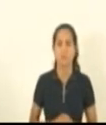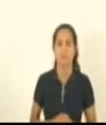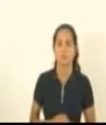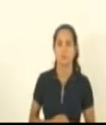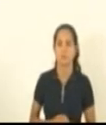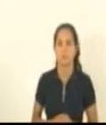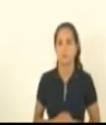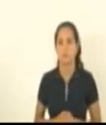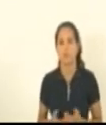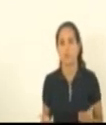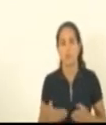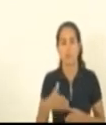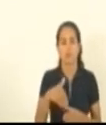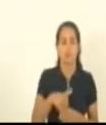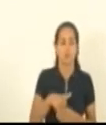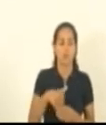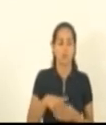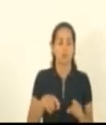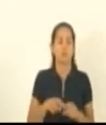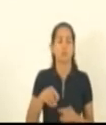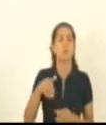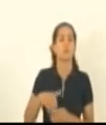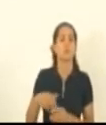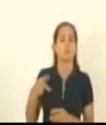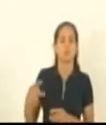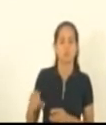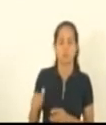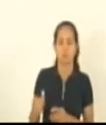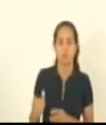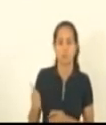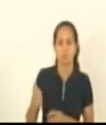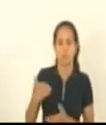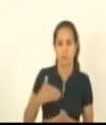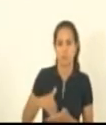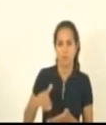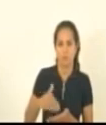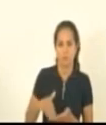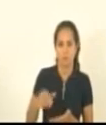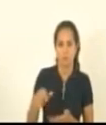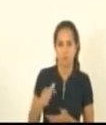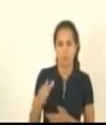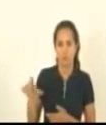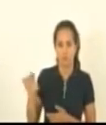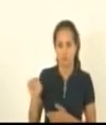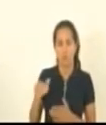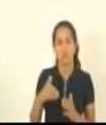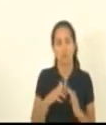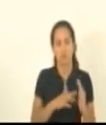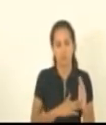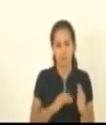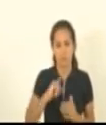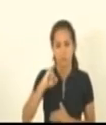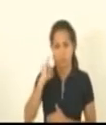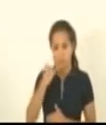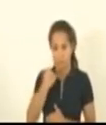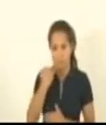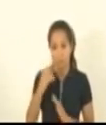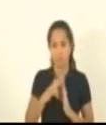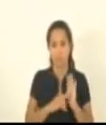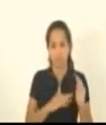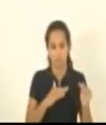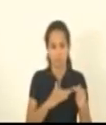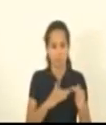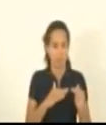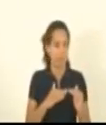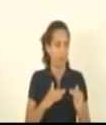olhando os votos da mesa também como vota primeiro secretário João Coser com o relator deputada Janete com